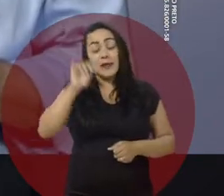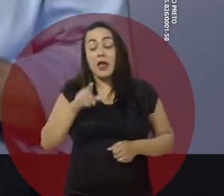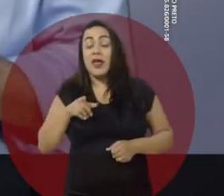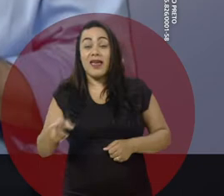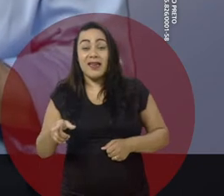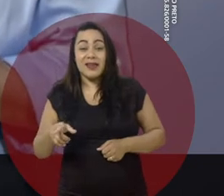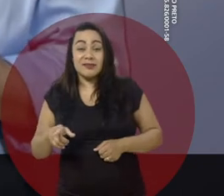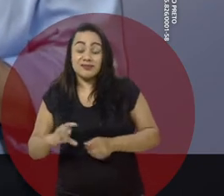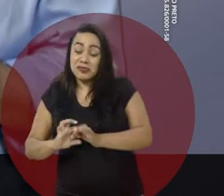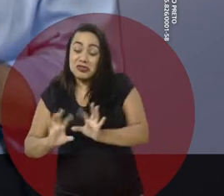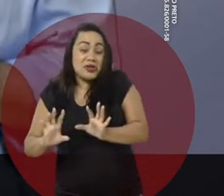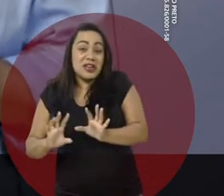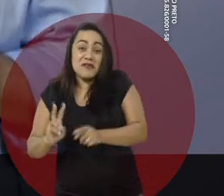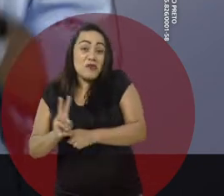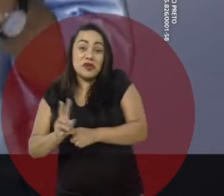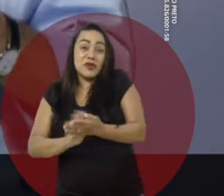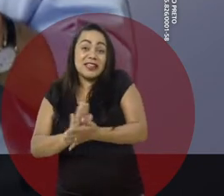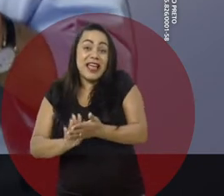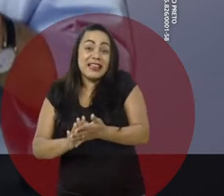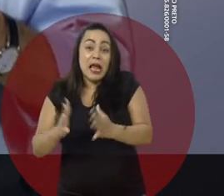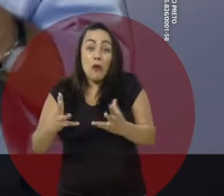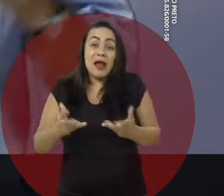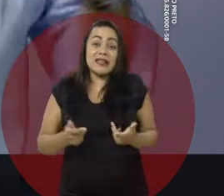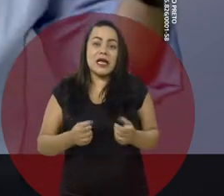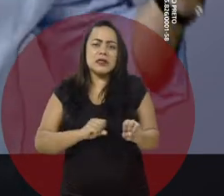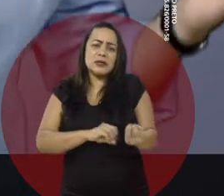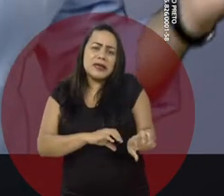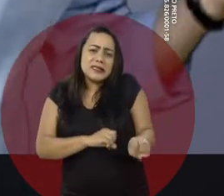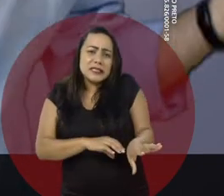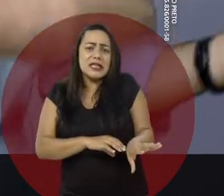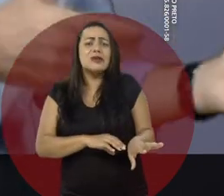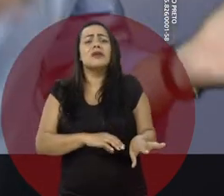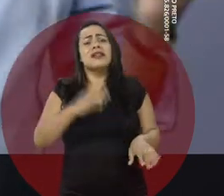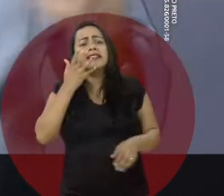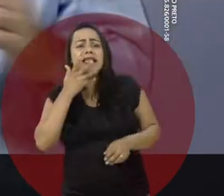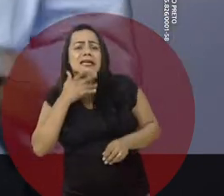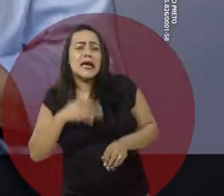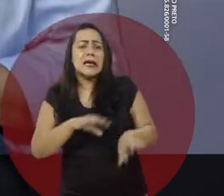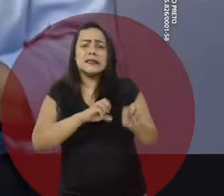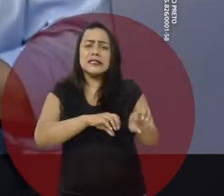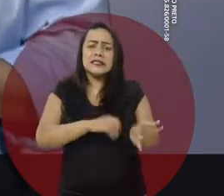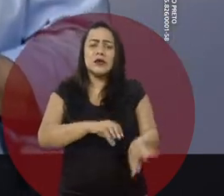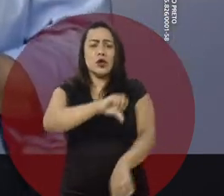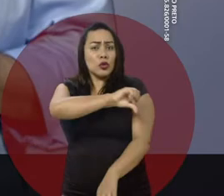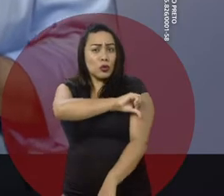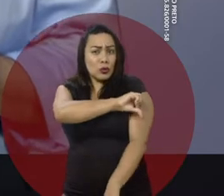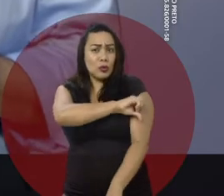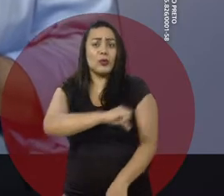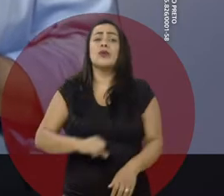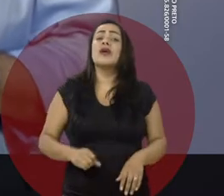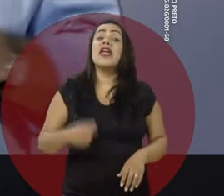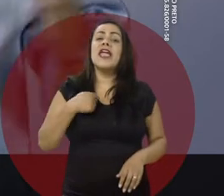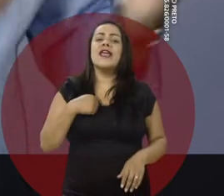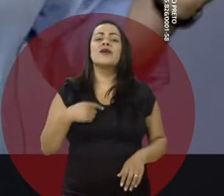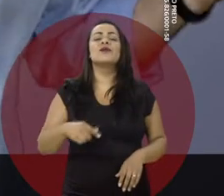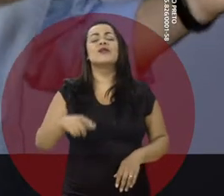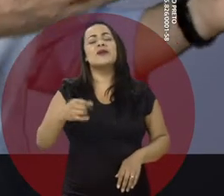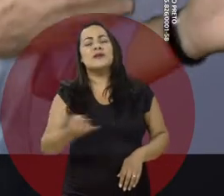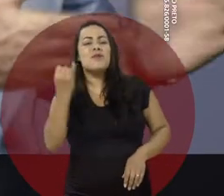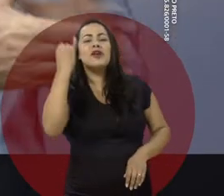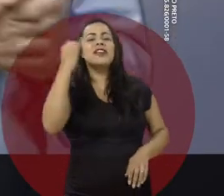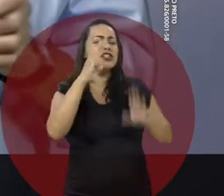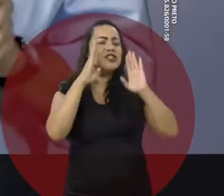permitiu que a qualidade da educação no município viesse abaixo, o ensino infantil e fundamental serão as minhas prioridades.